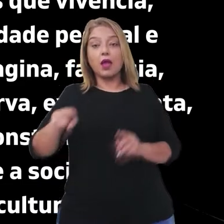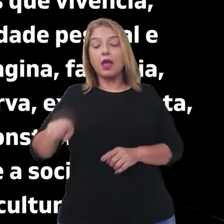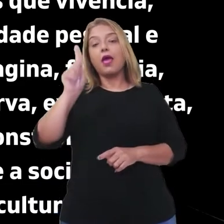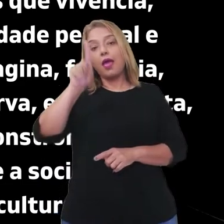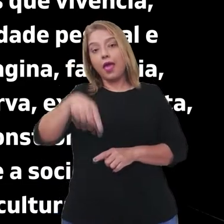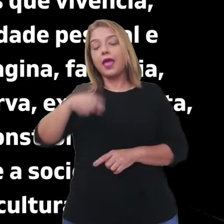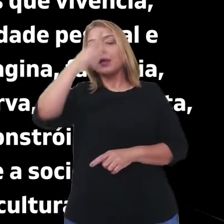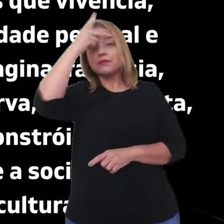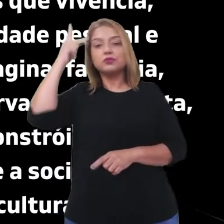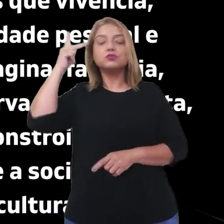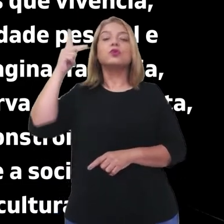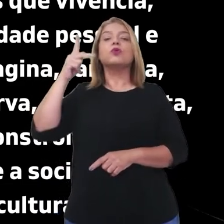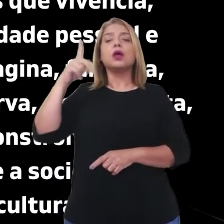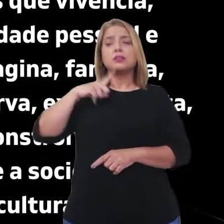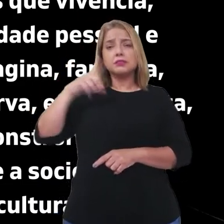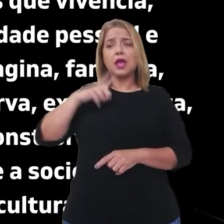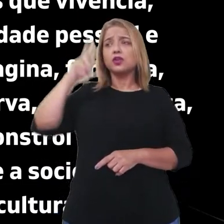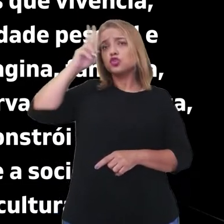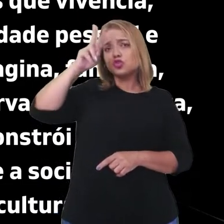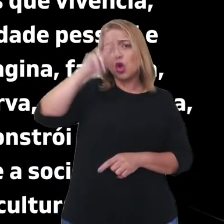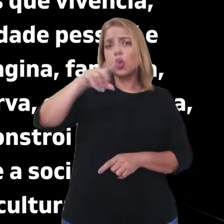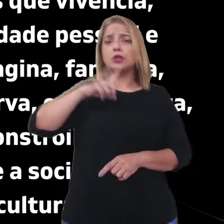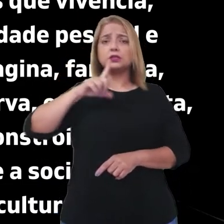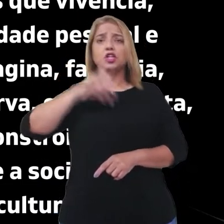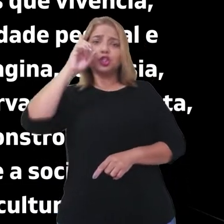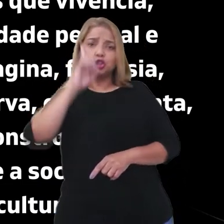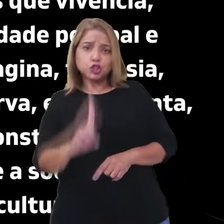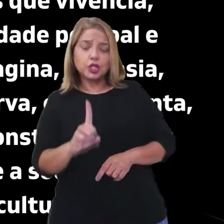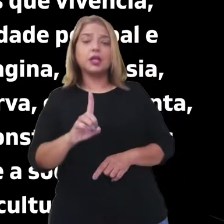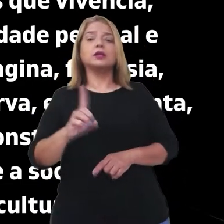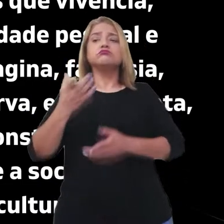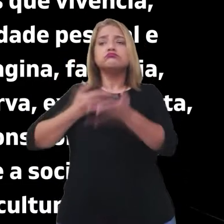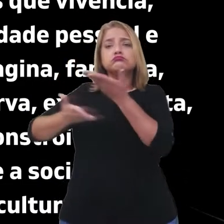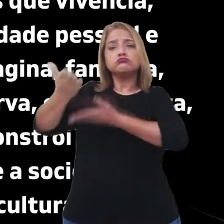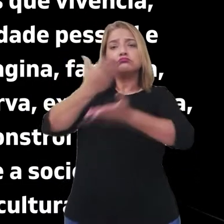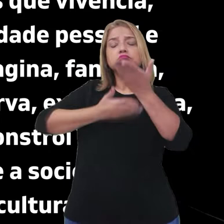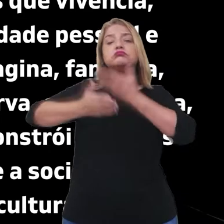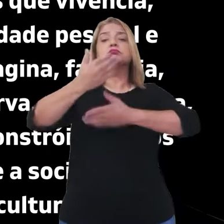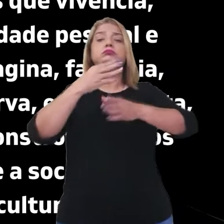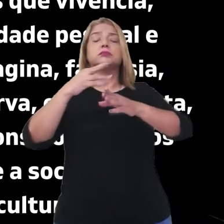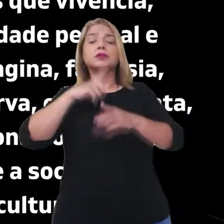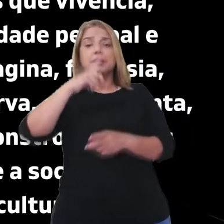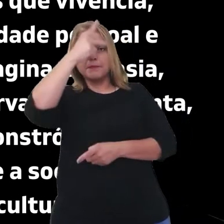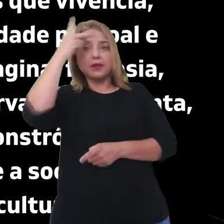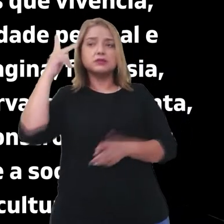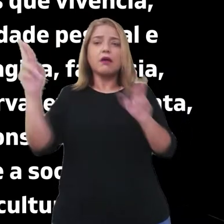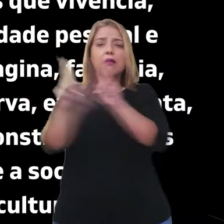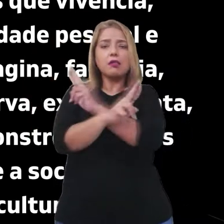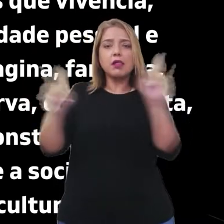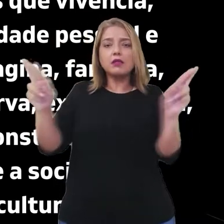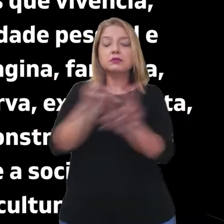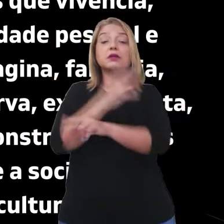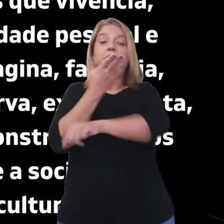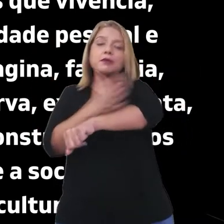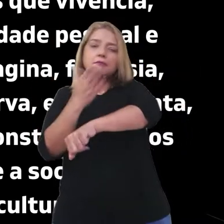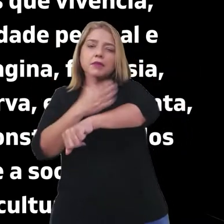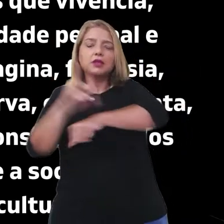sujeito histórico e de direitos, que nas interações, relações e práticas cotidianas que